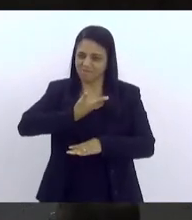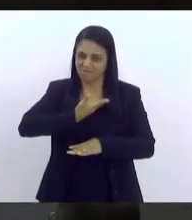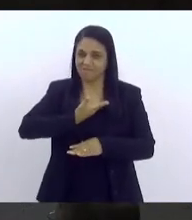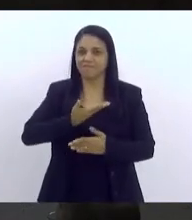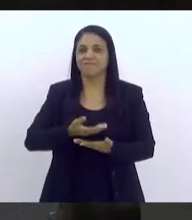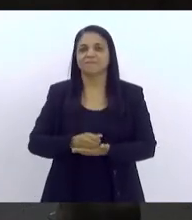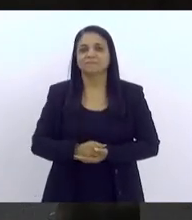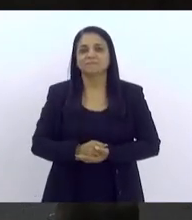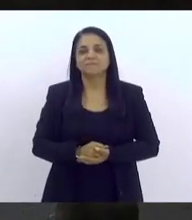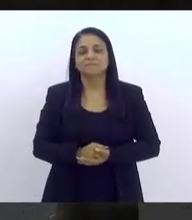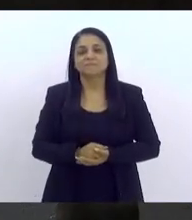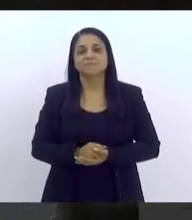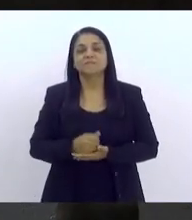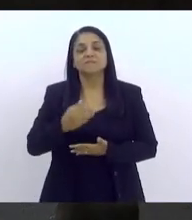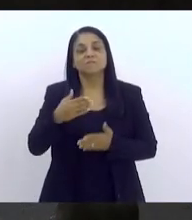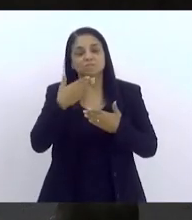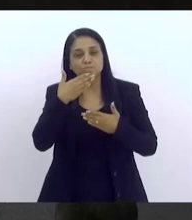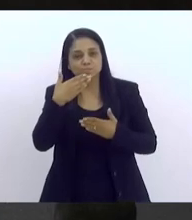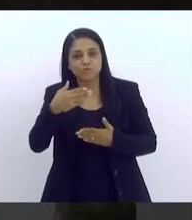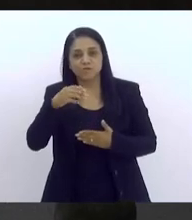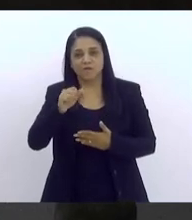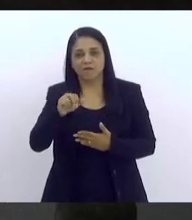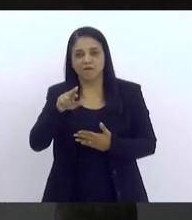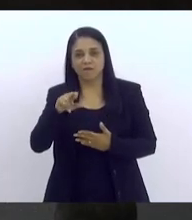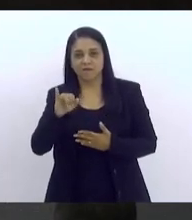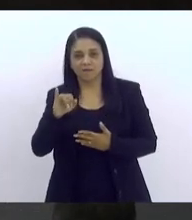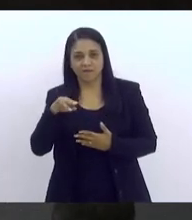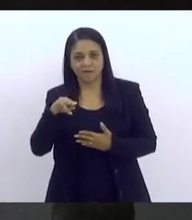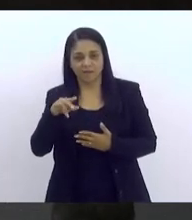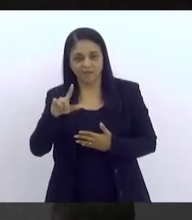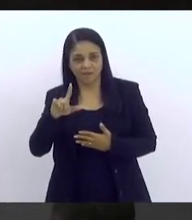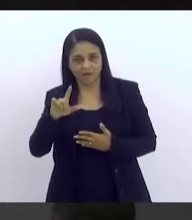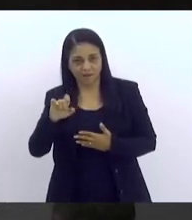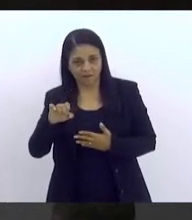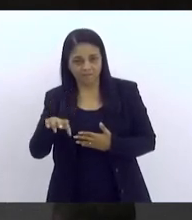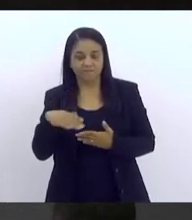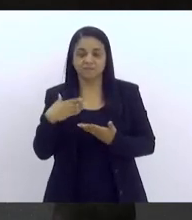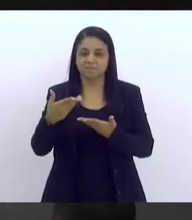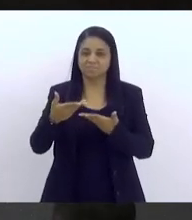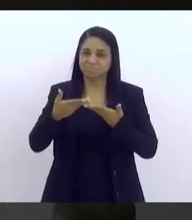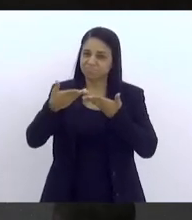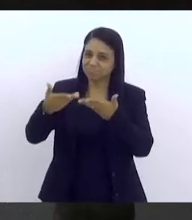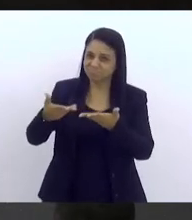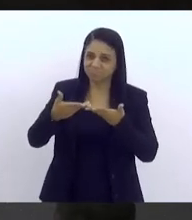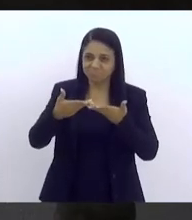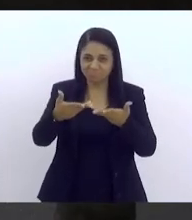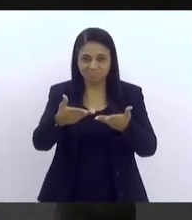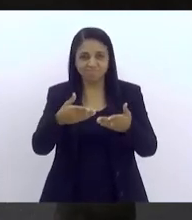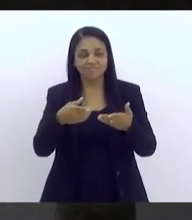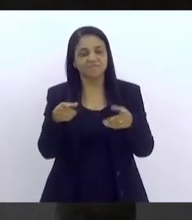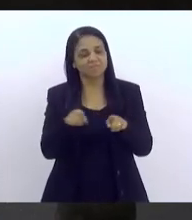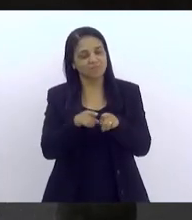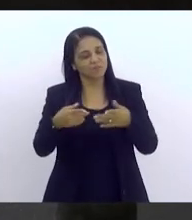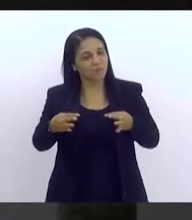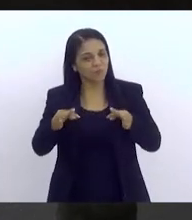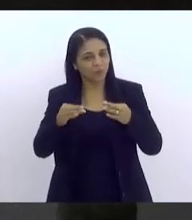e pedir a Ariane que também faça as boas-vindas para todos que estão aqui presentes. Ariane, mais uma vez.